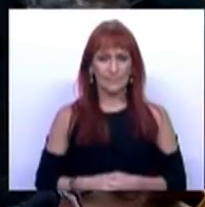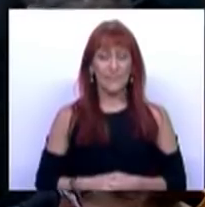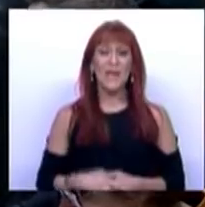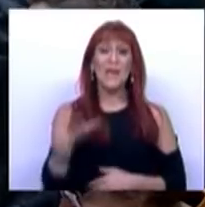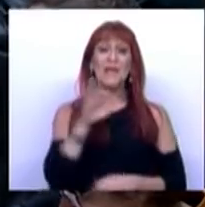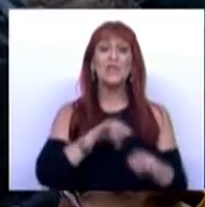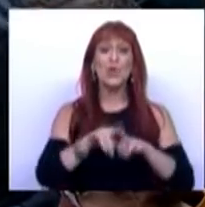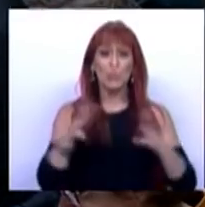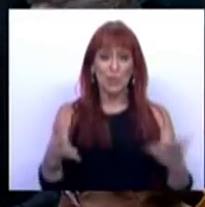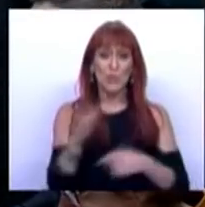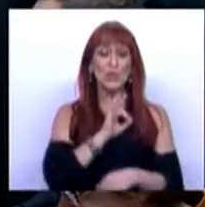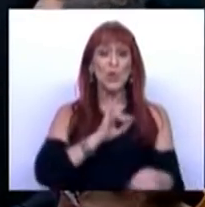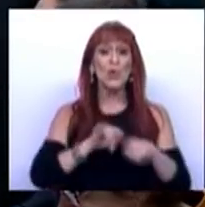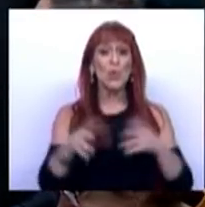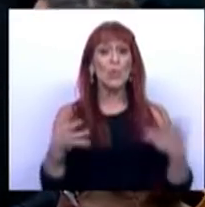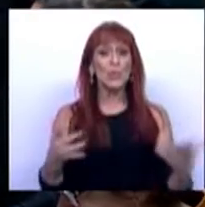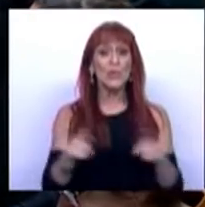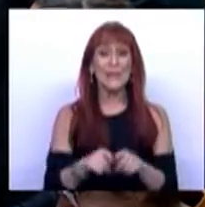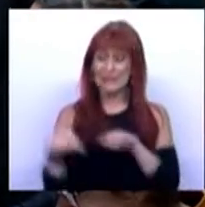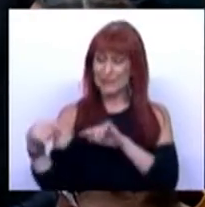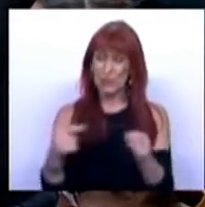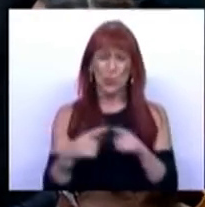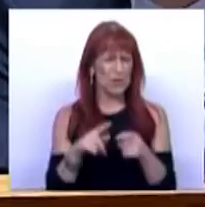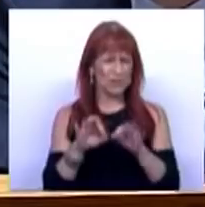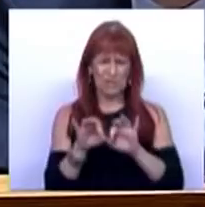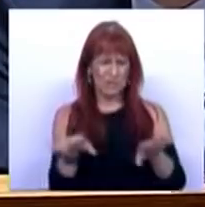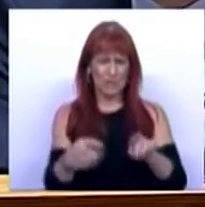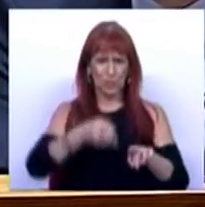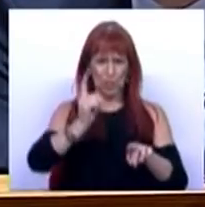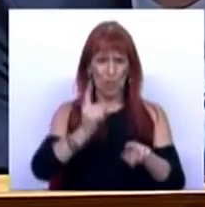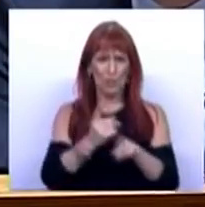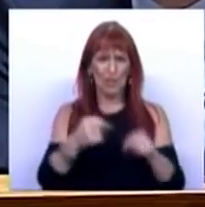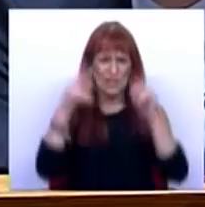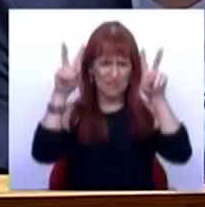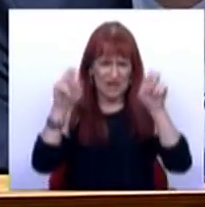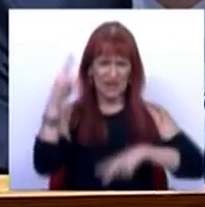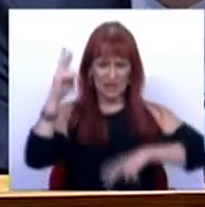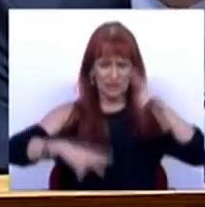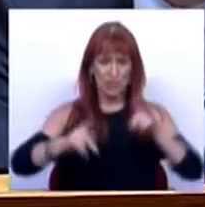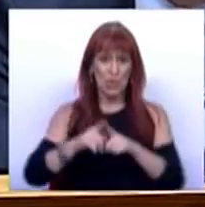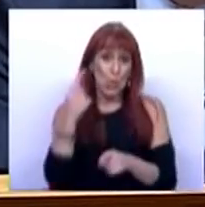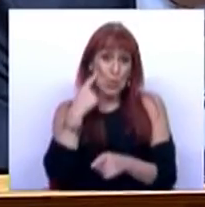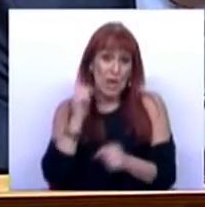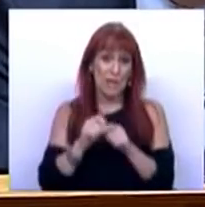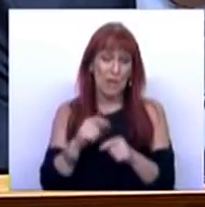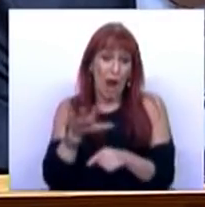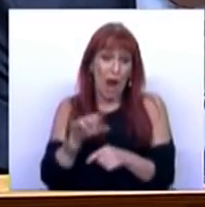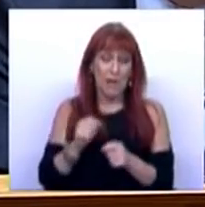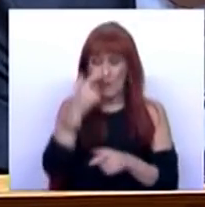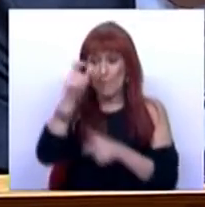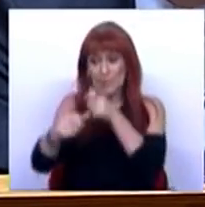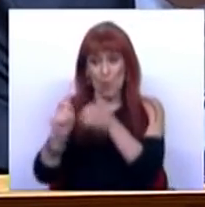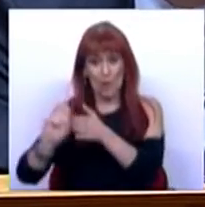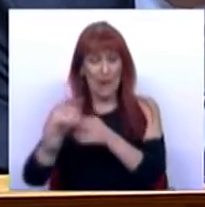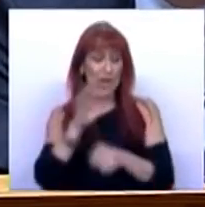Sr. Deputado, o Sr. Deputado, esta discussão é desigual, porque eu em matéria fiscal só conheço do ponto de vista do contribuinte